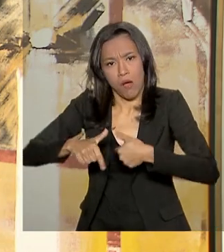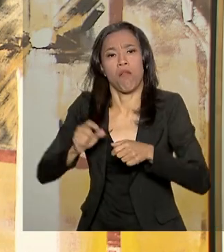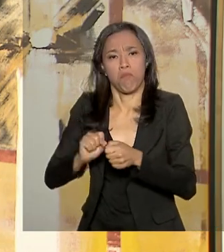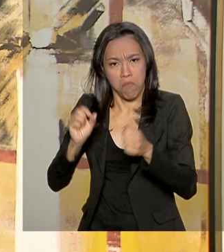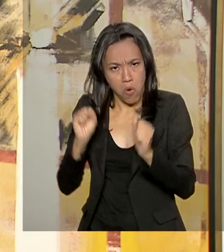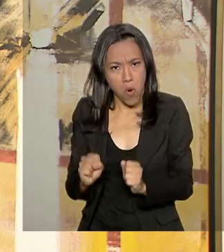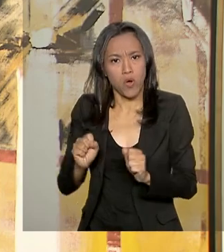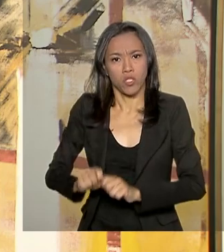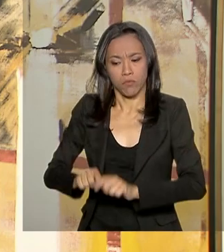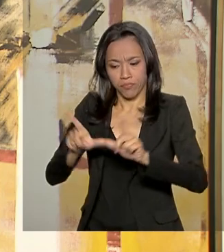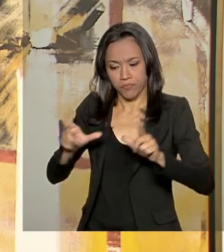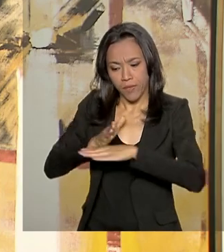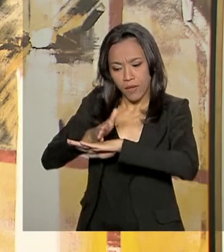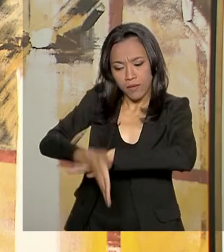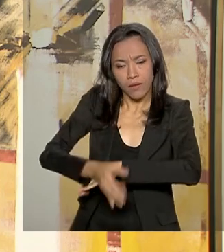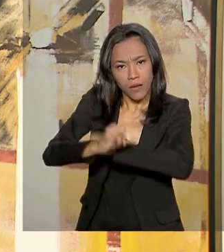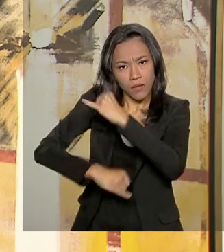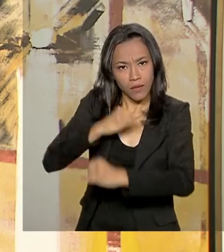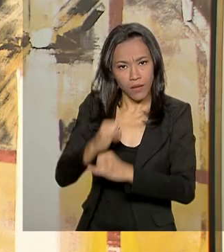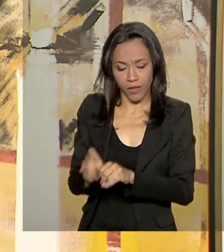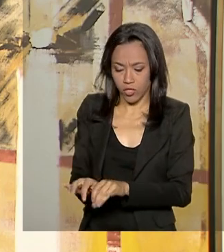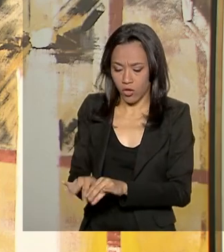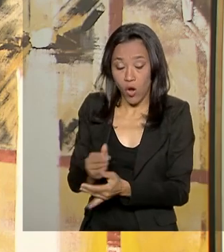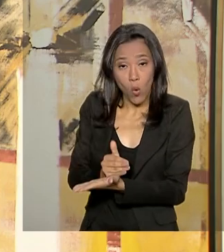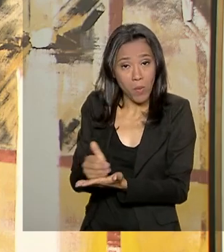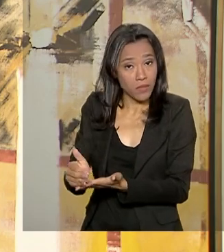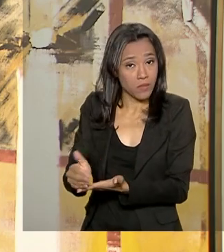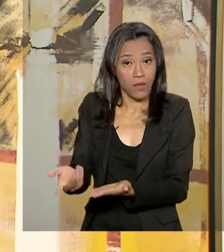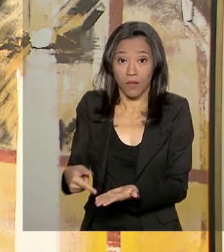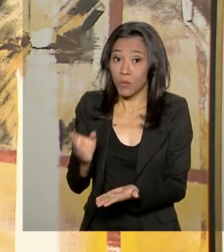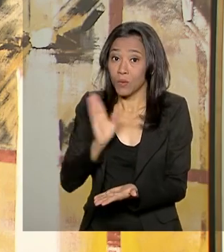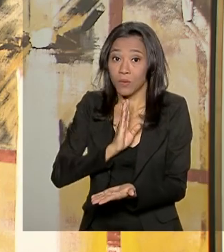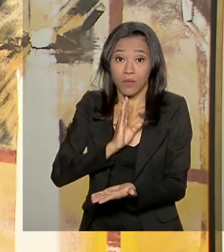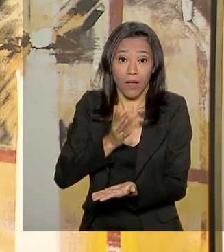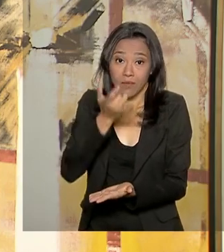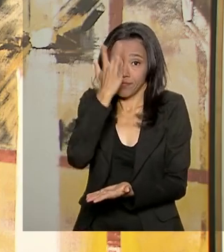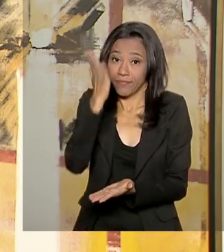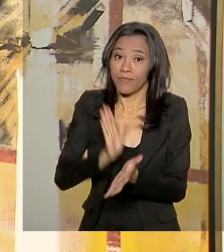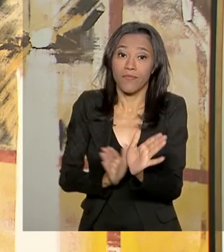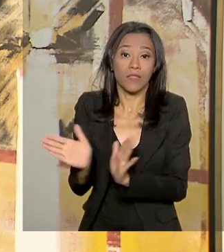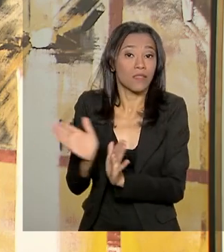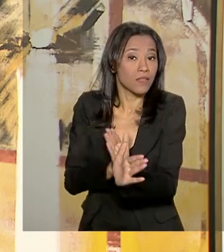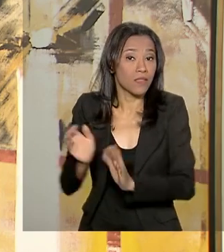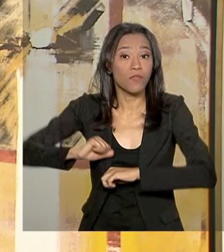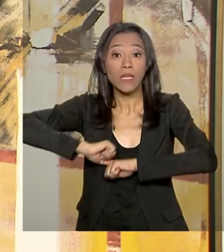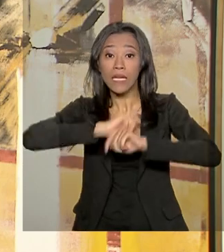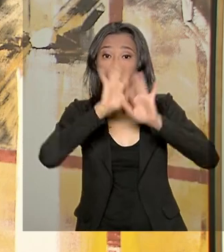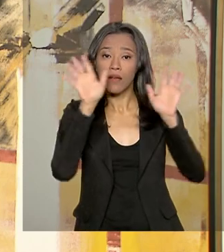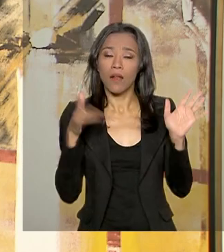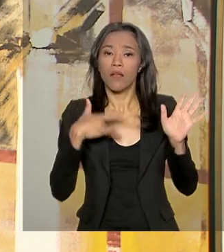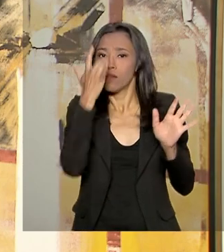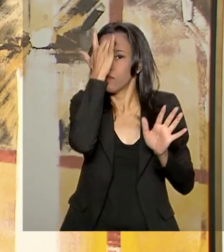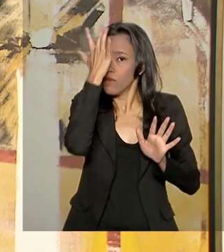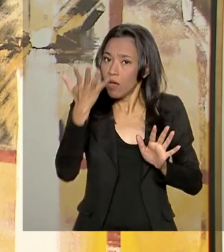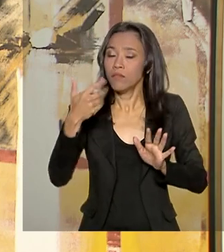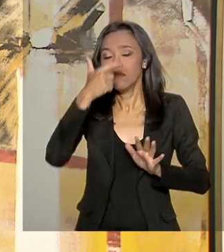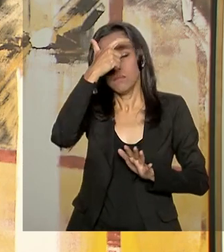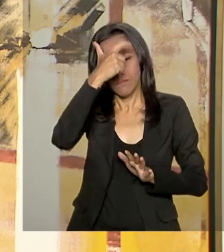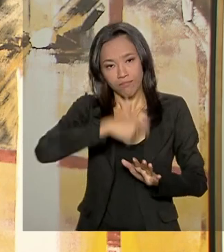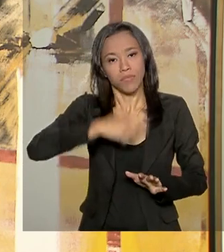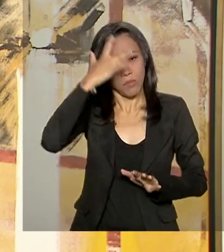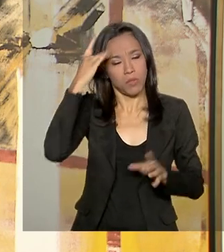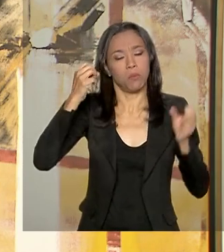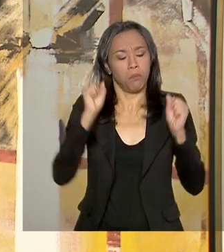quando precisava de vistas desse processo, cópias, agora está tudo acessível, além da transparência, a facilidade que o usuário tem